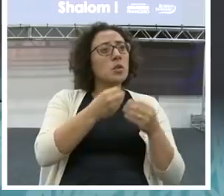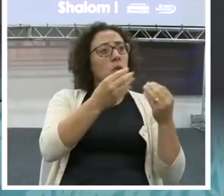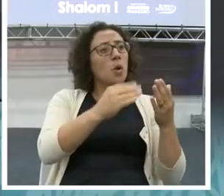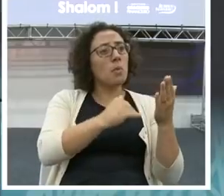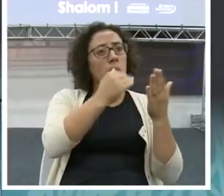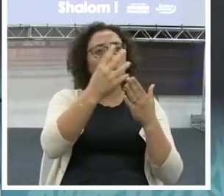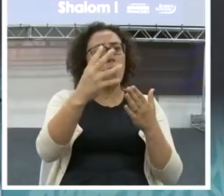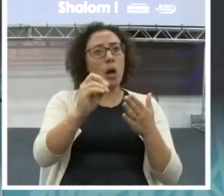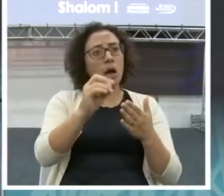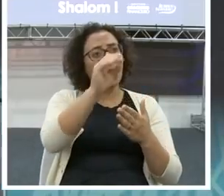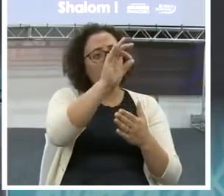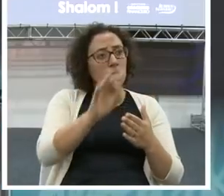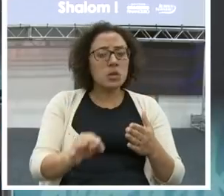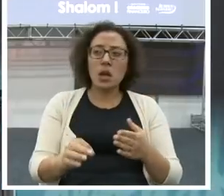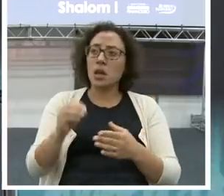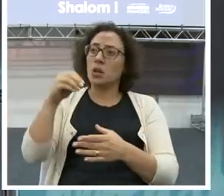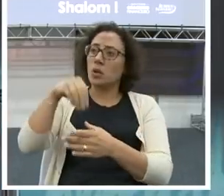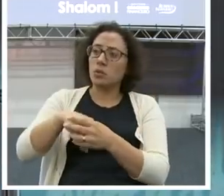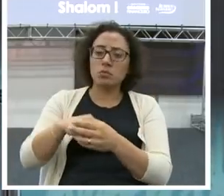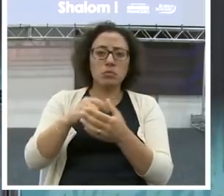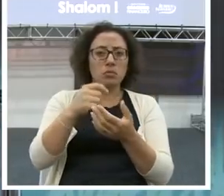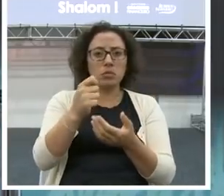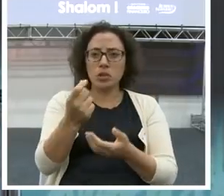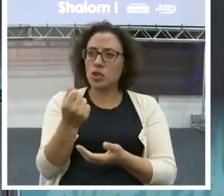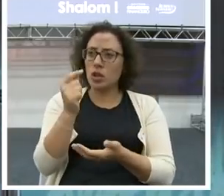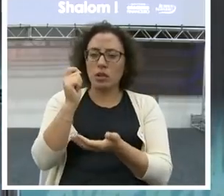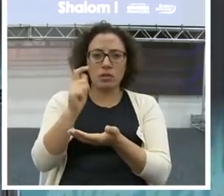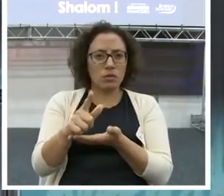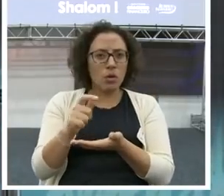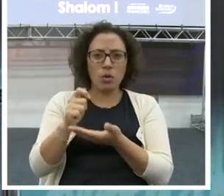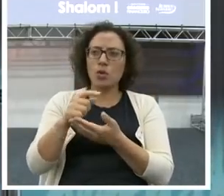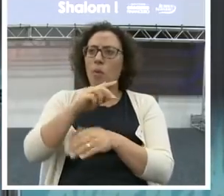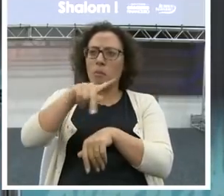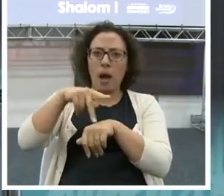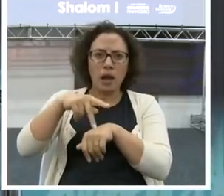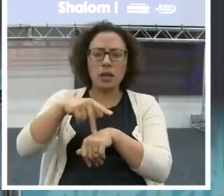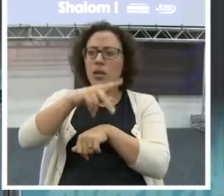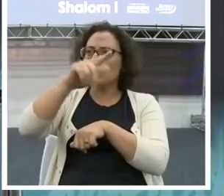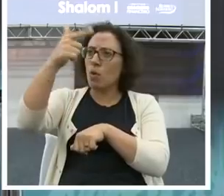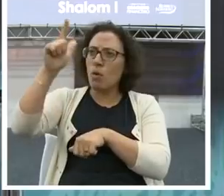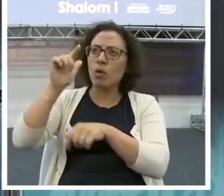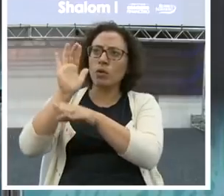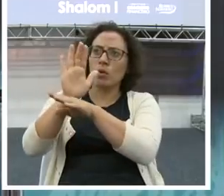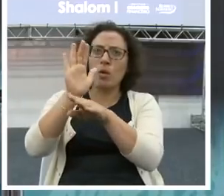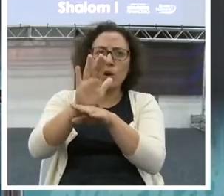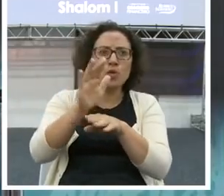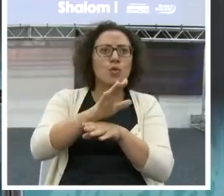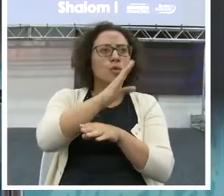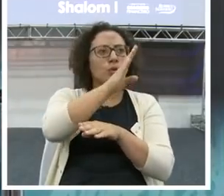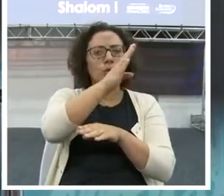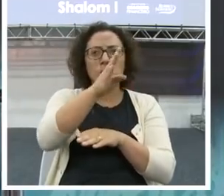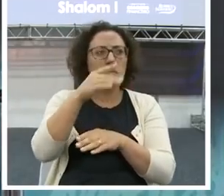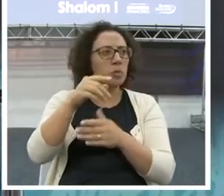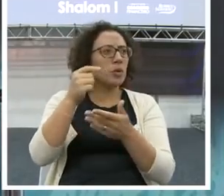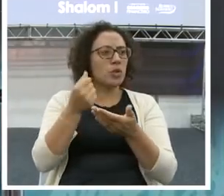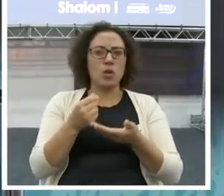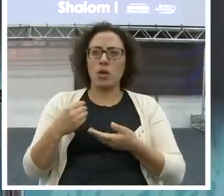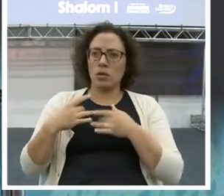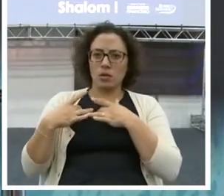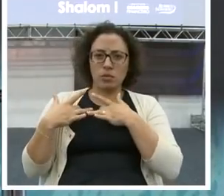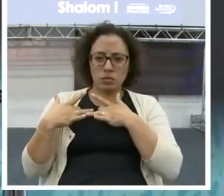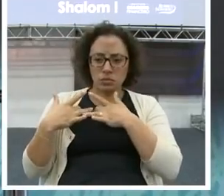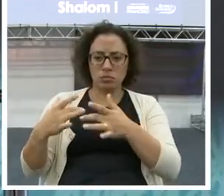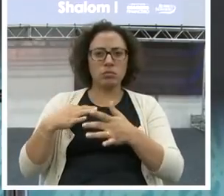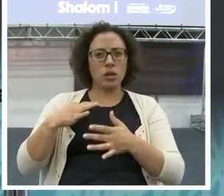mexe meu coração. A família, cara... Eu vivi minha vida para sustentar, principalmente,